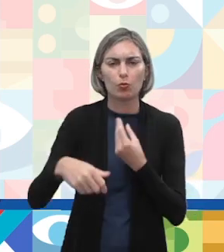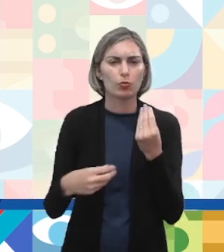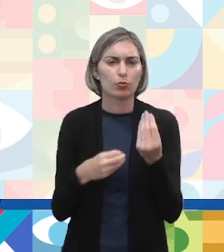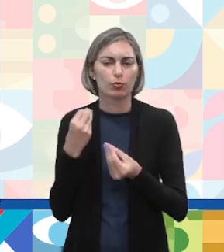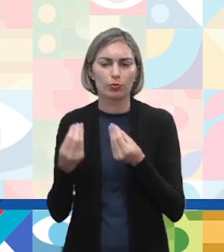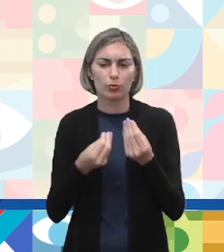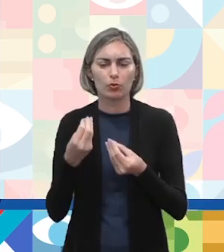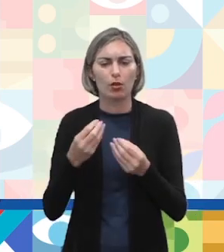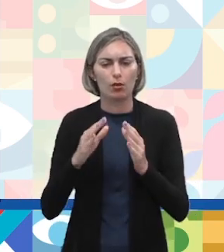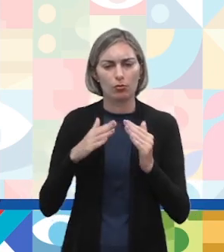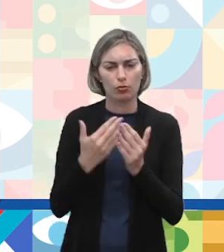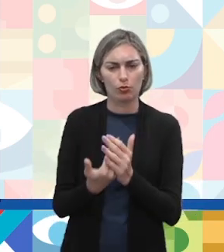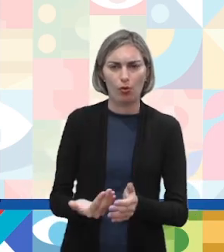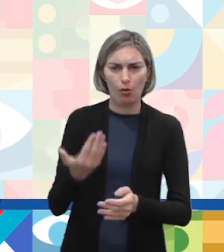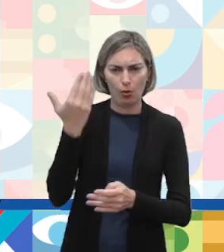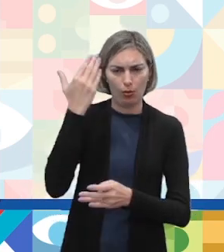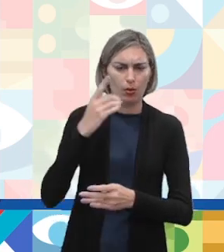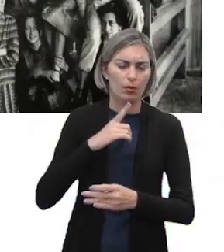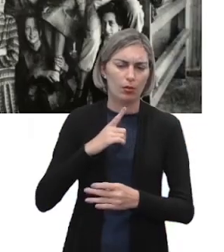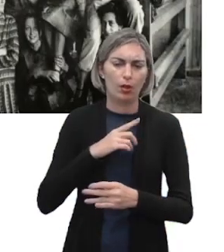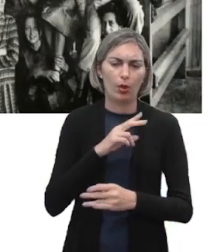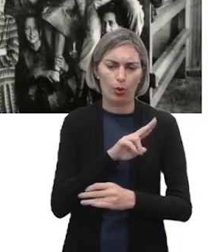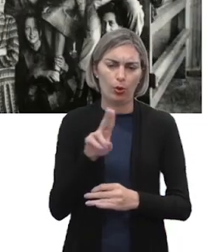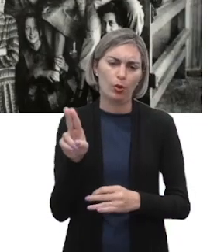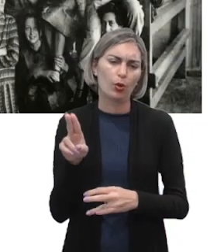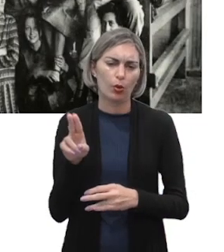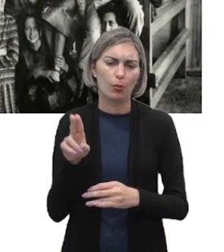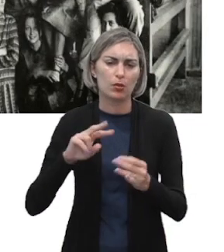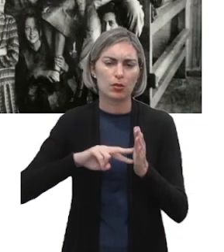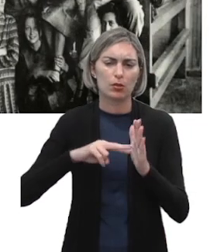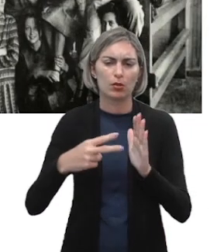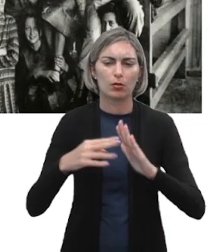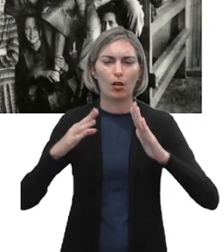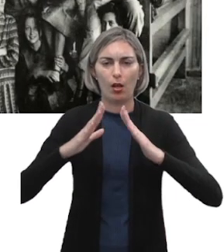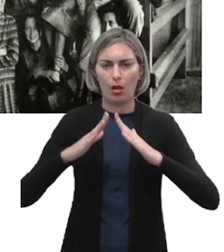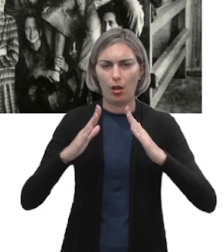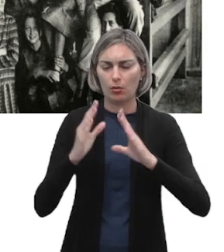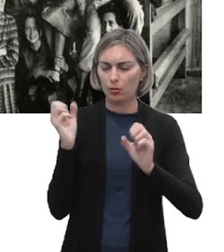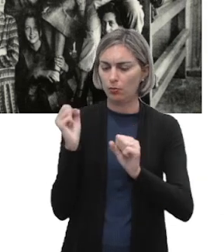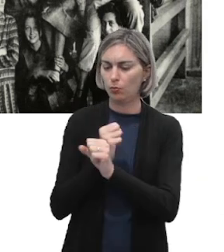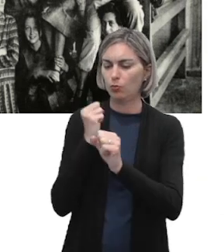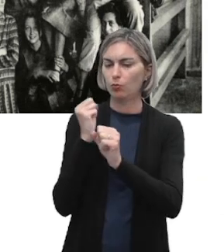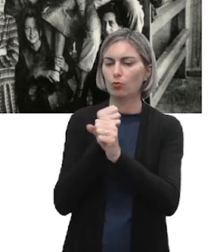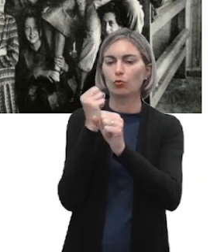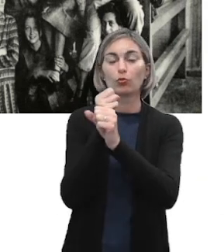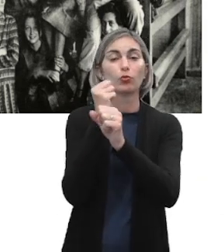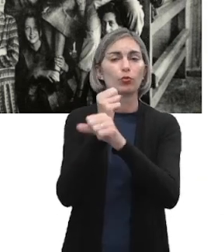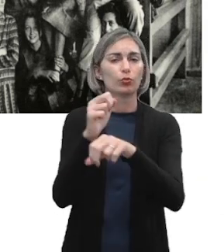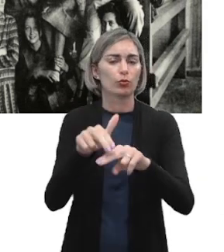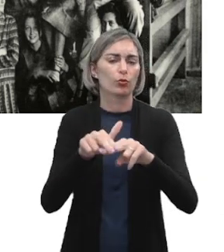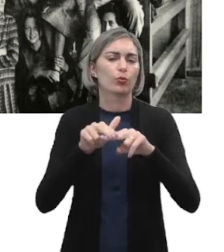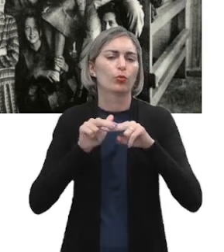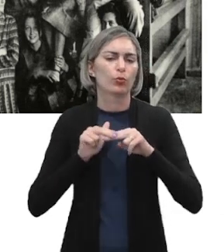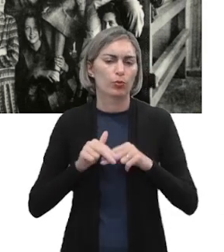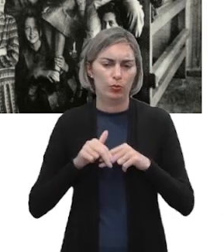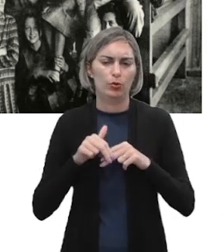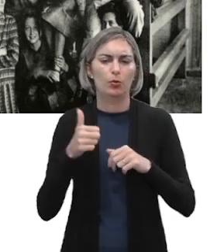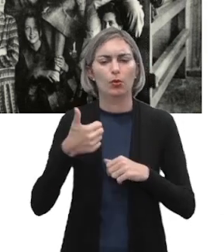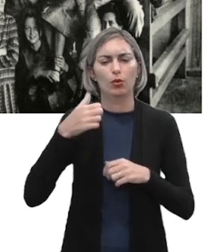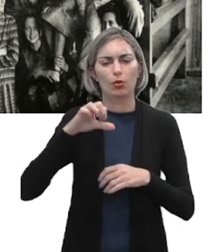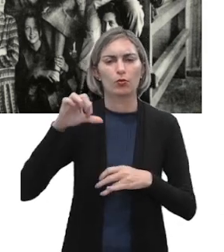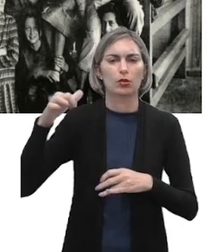Essa escola que tem esse nome, que quer dizer Casa em Construção, veio nos anos